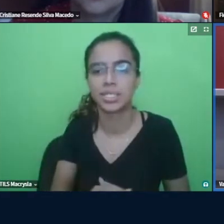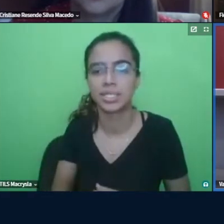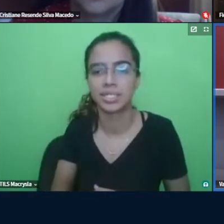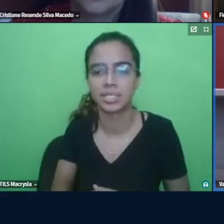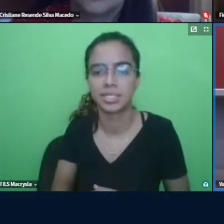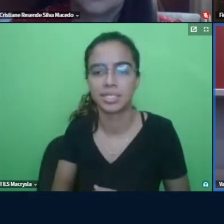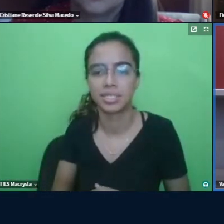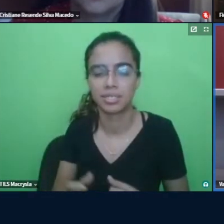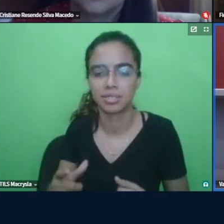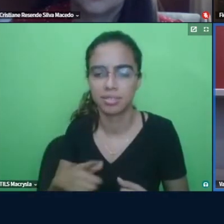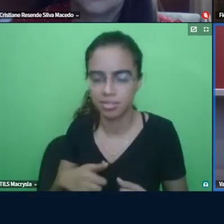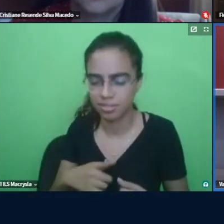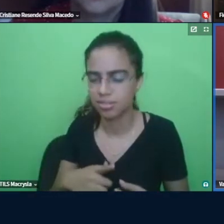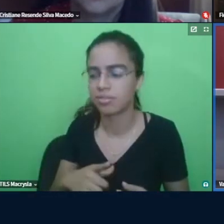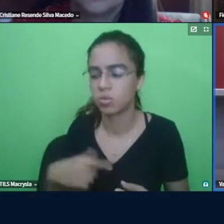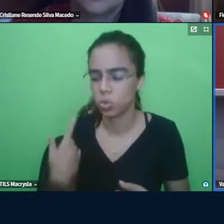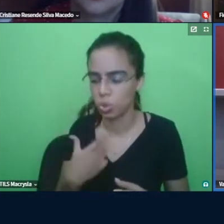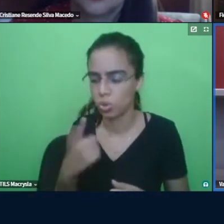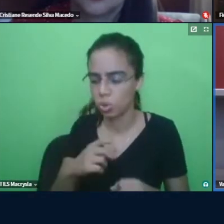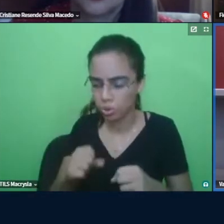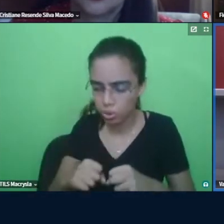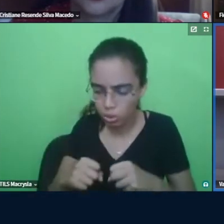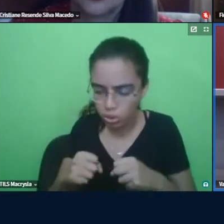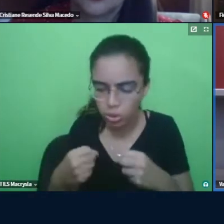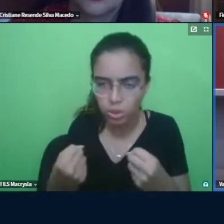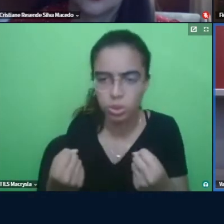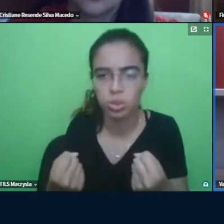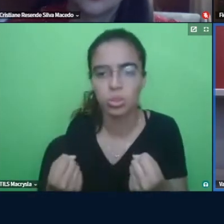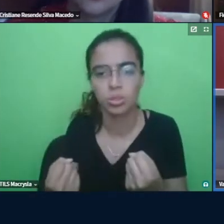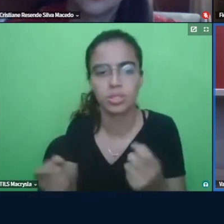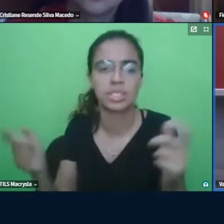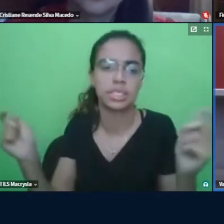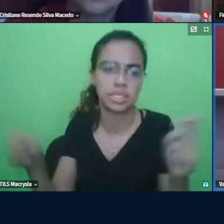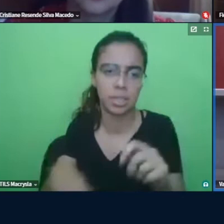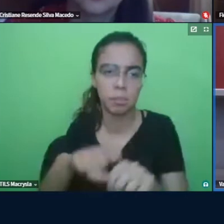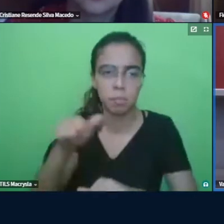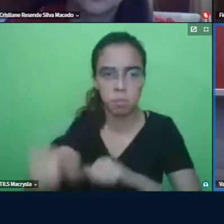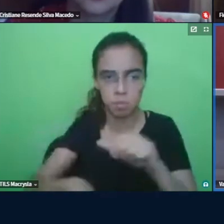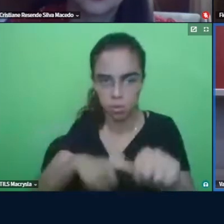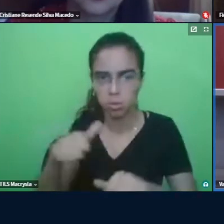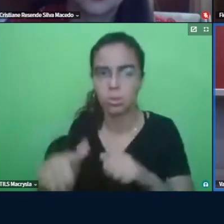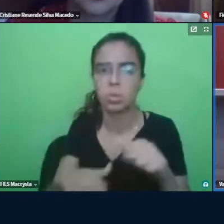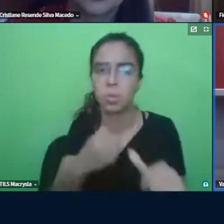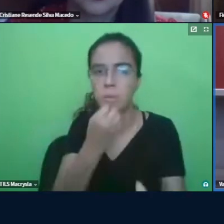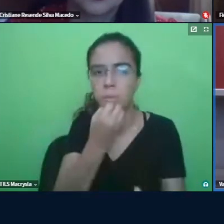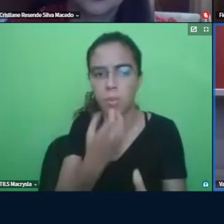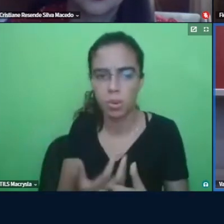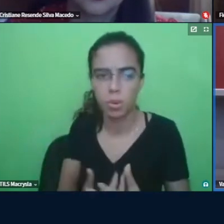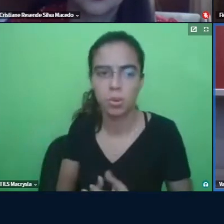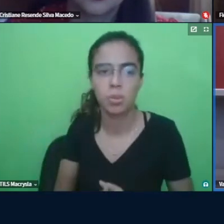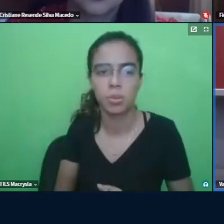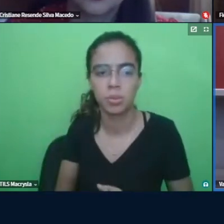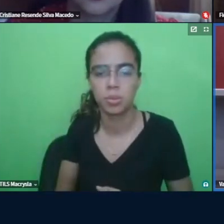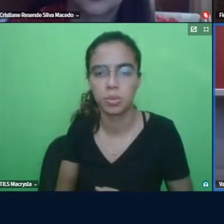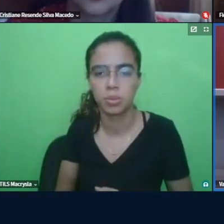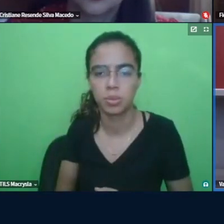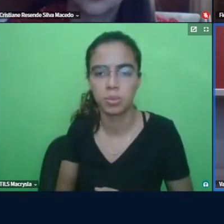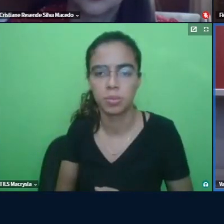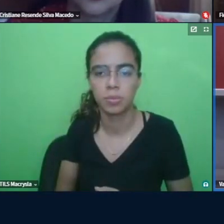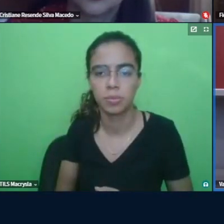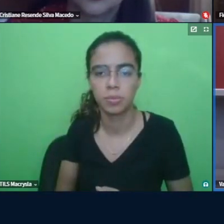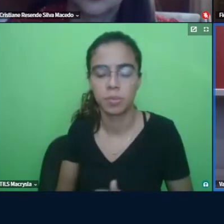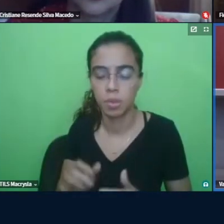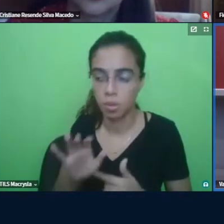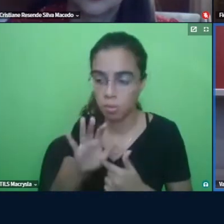ações que podem promover mudanças significativas pra para os professores